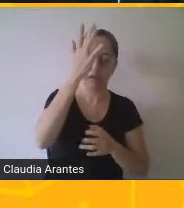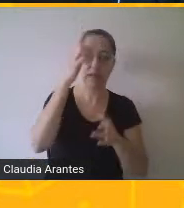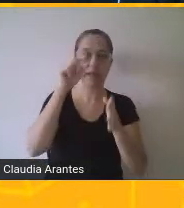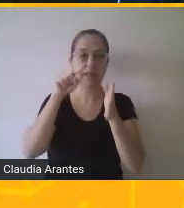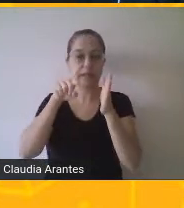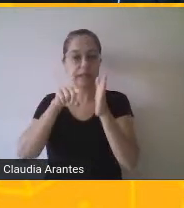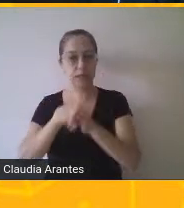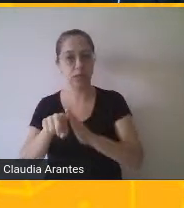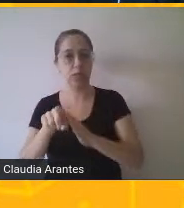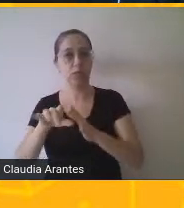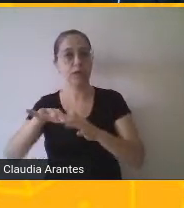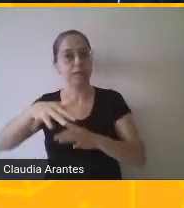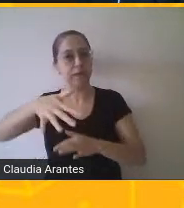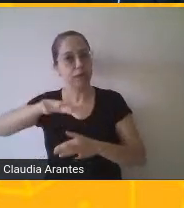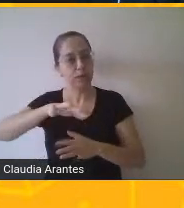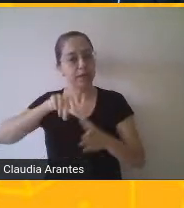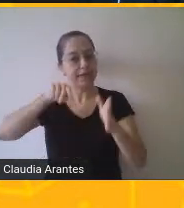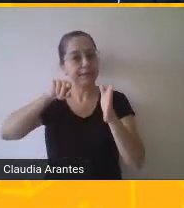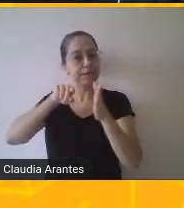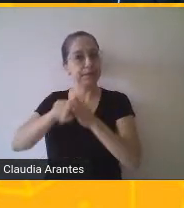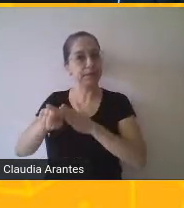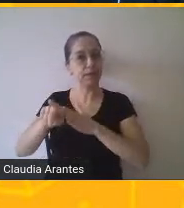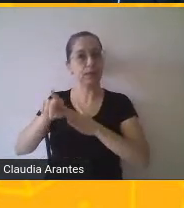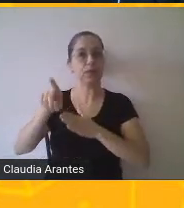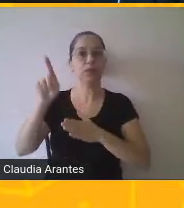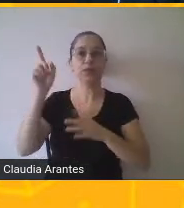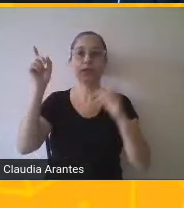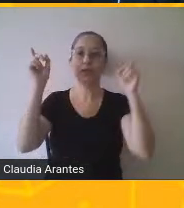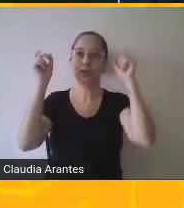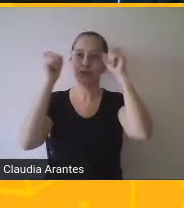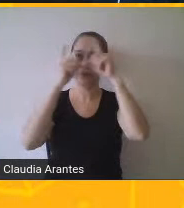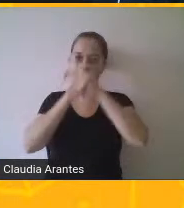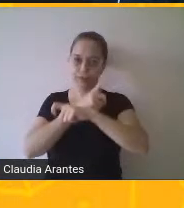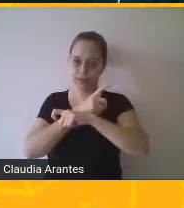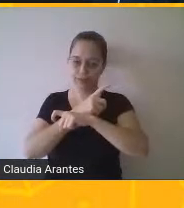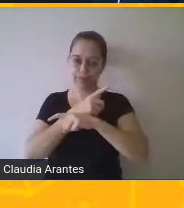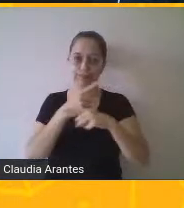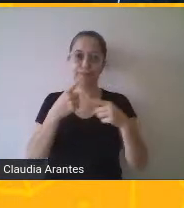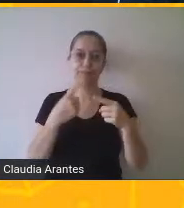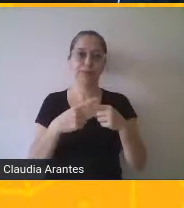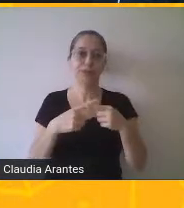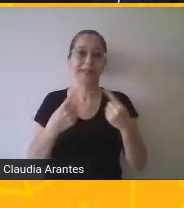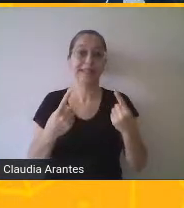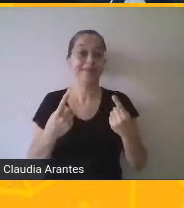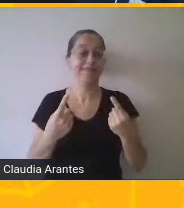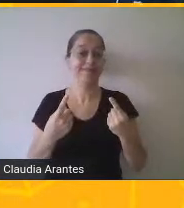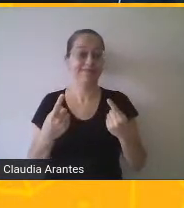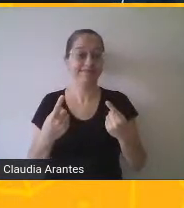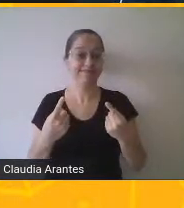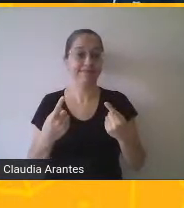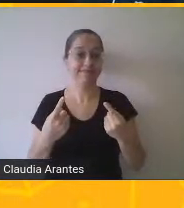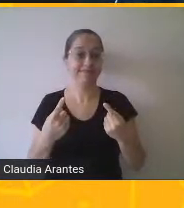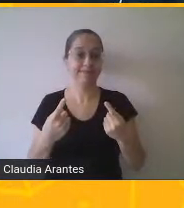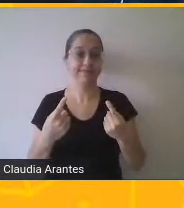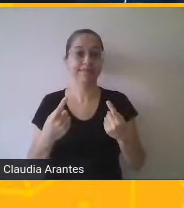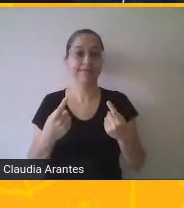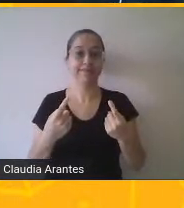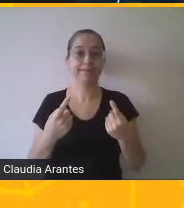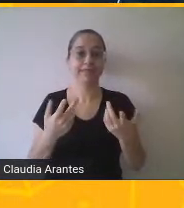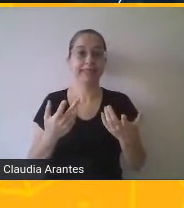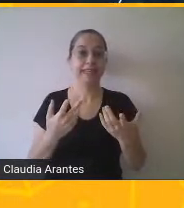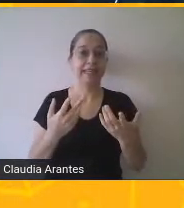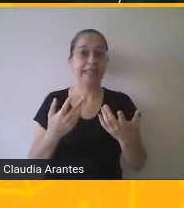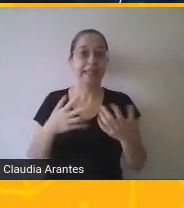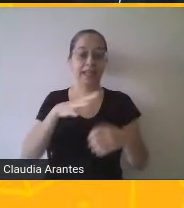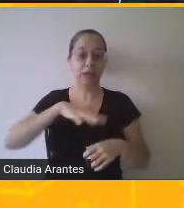questão fácil e acertar uma questão difícil. Porque eles têm mecanismo que descobrem que o aluno